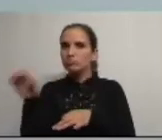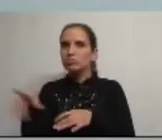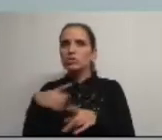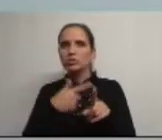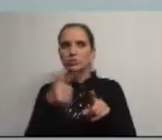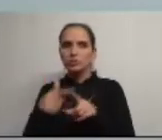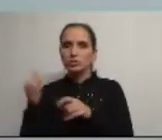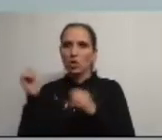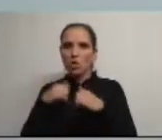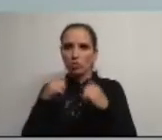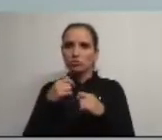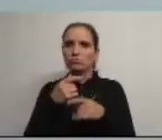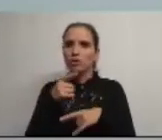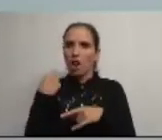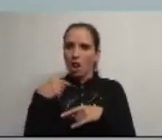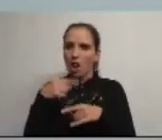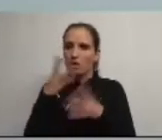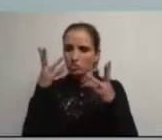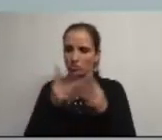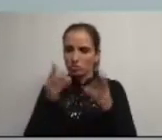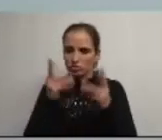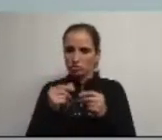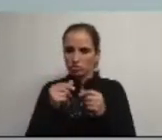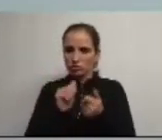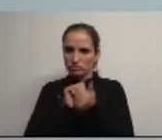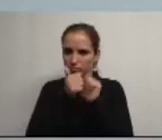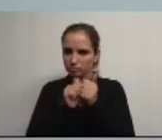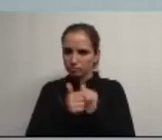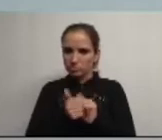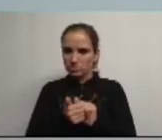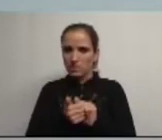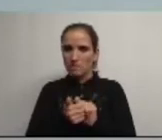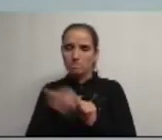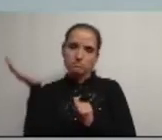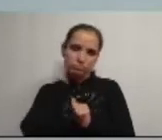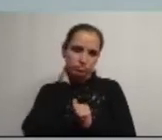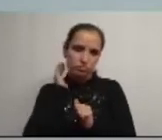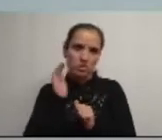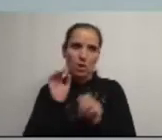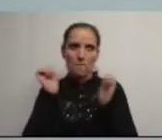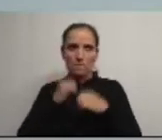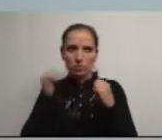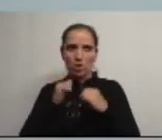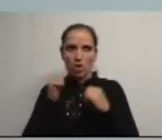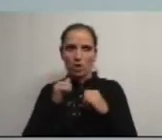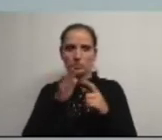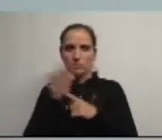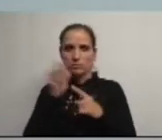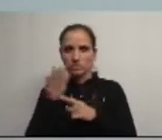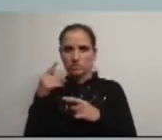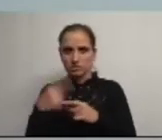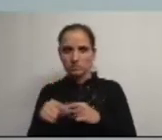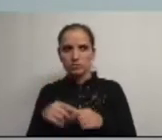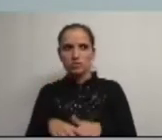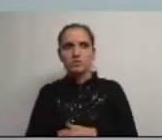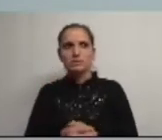e gordos outros existentes no orçamento transformando subservidiências em protocolos como infelizmente temos vindo a